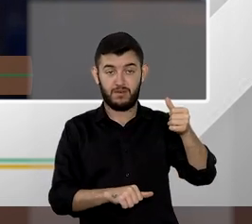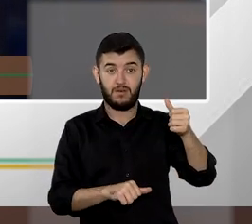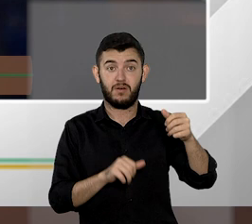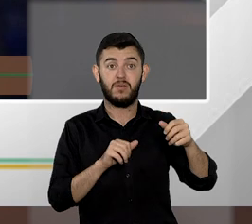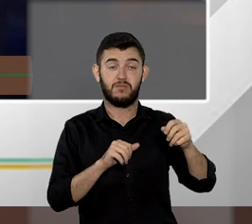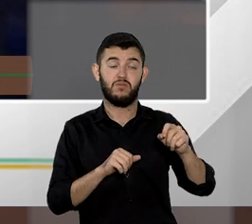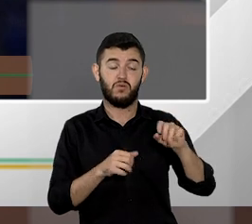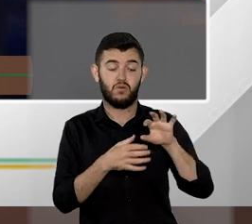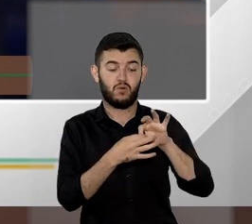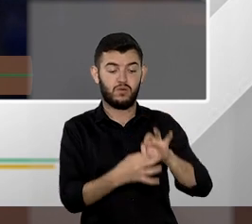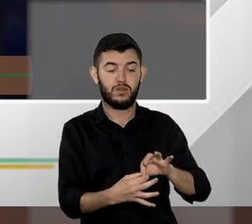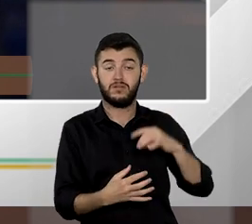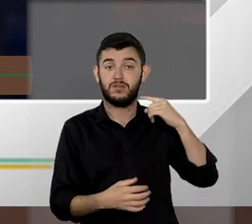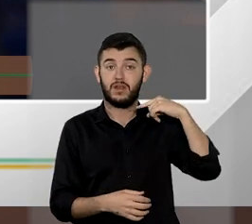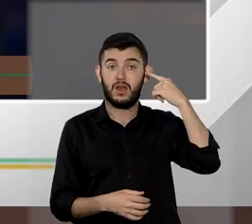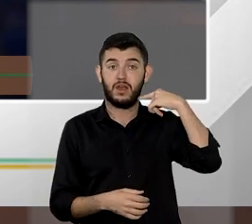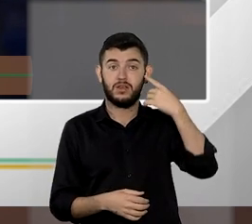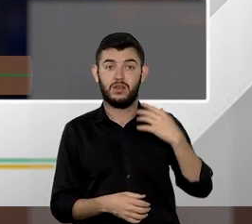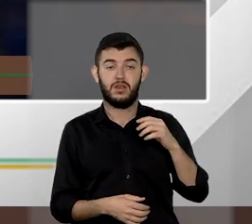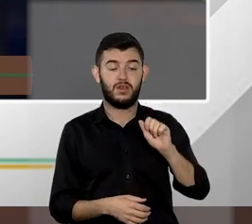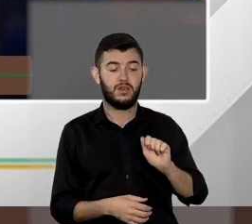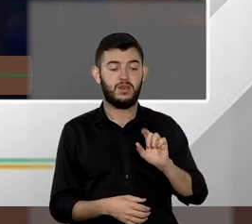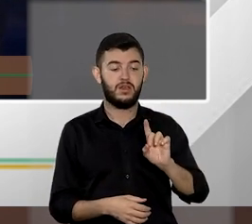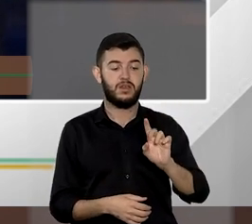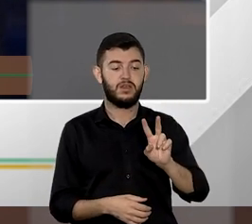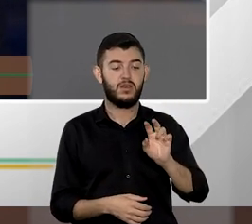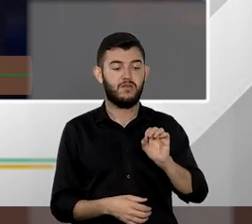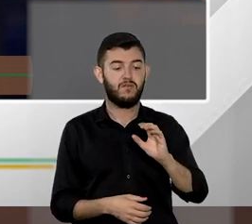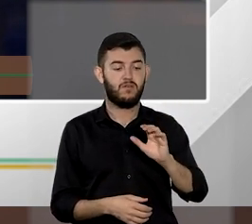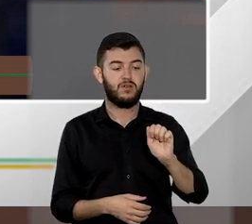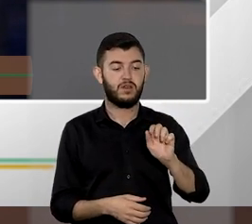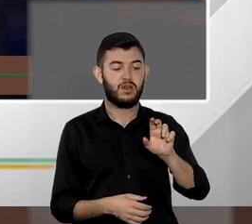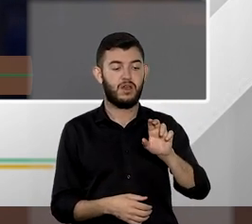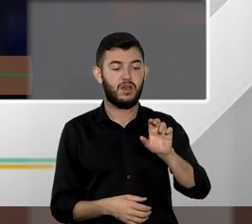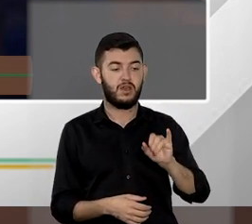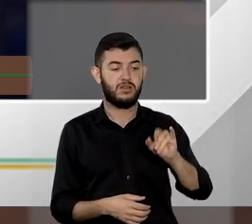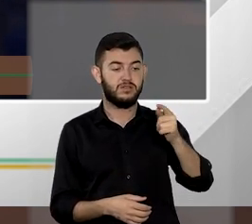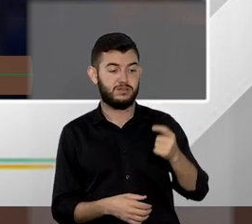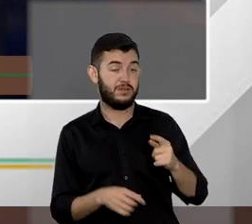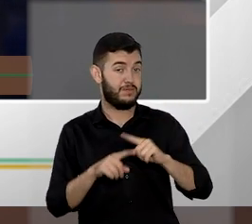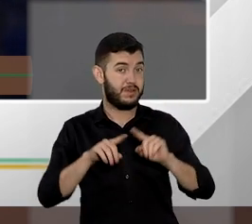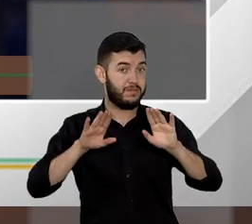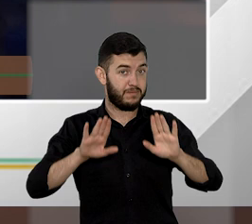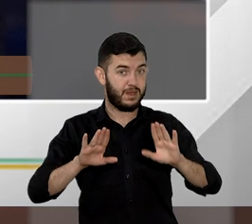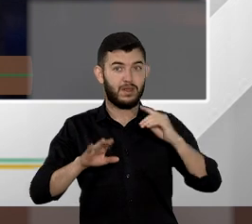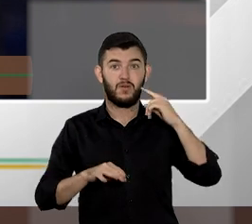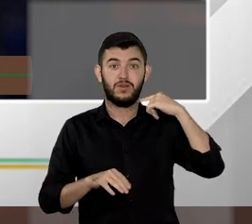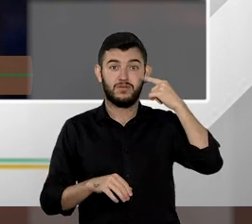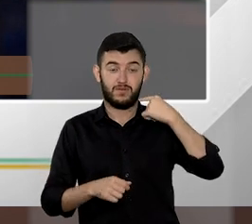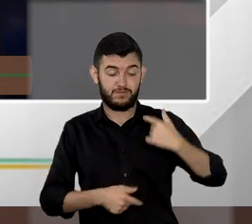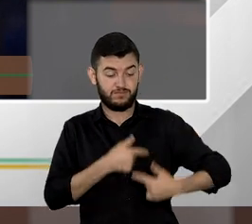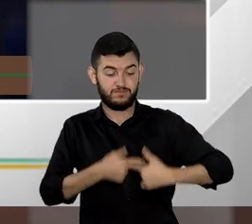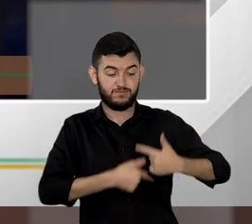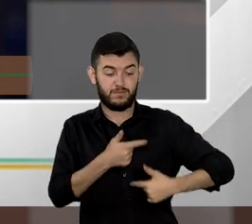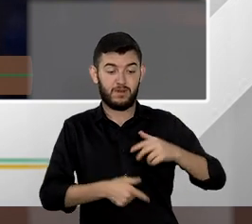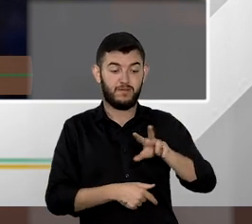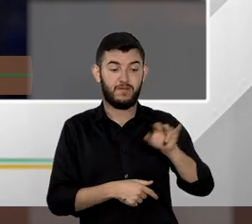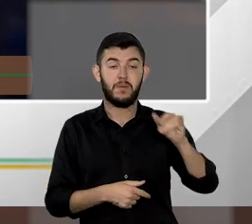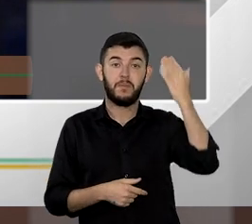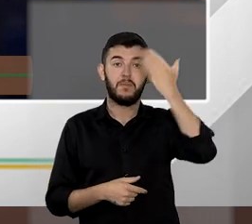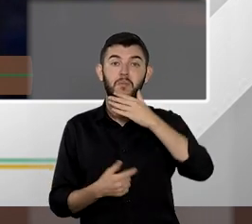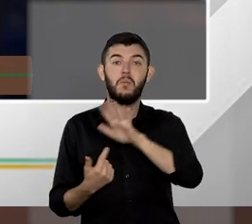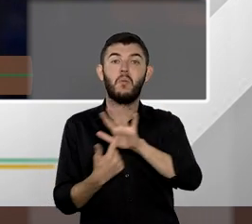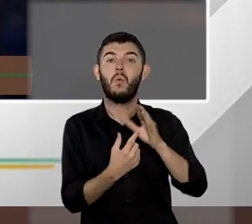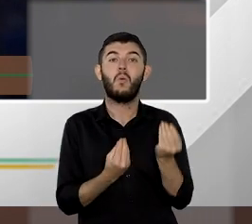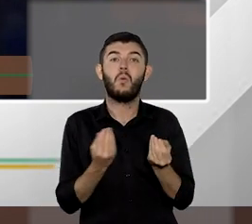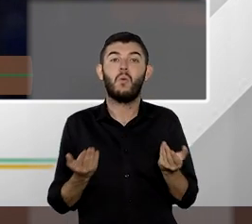advogado como representante da parte no recurso ele terá que esmerar-se para demonstrar que aquela questão que